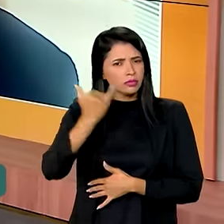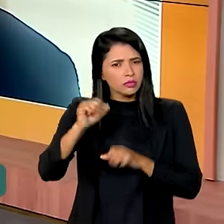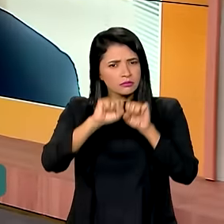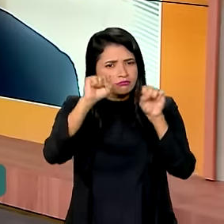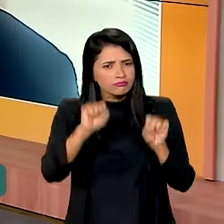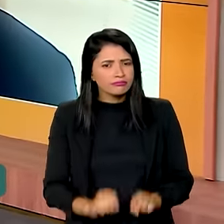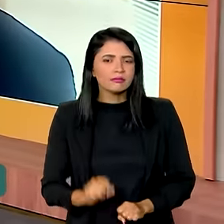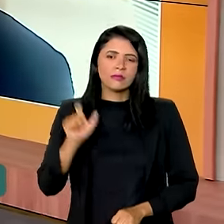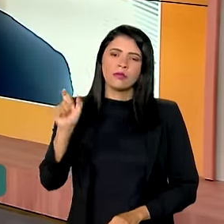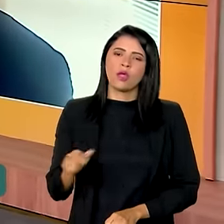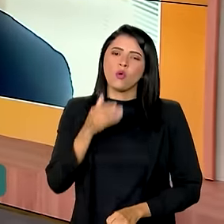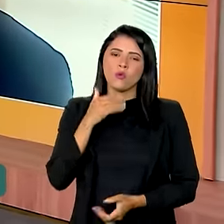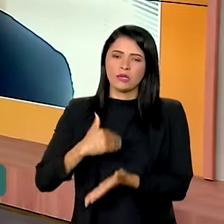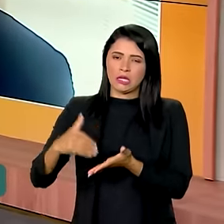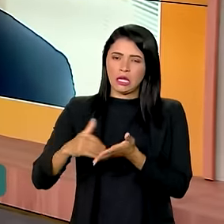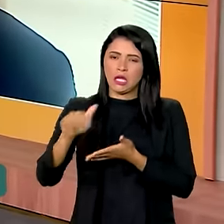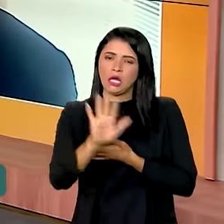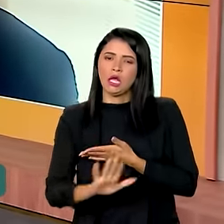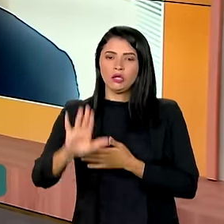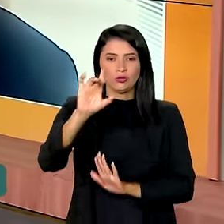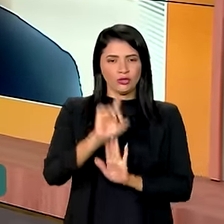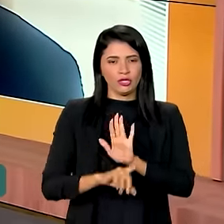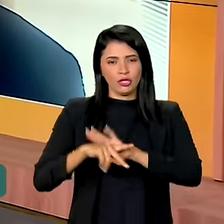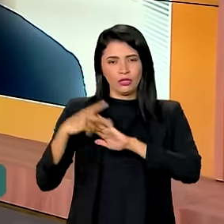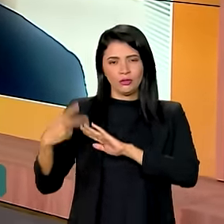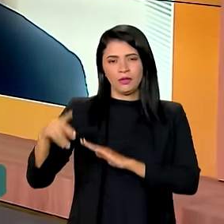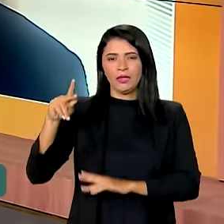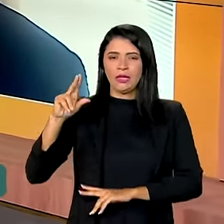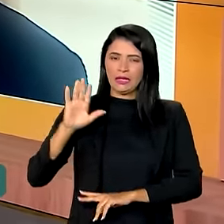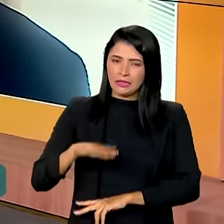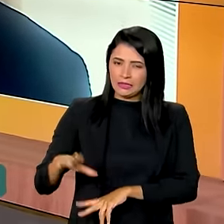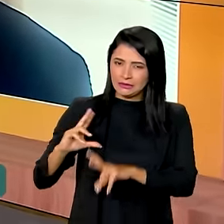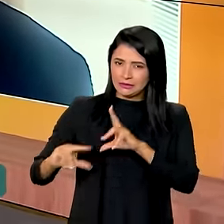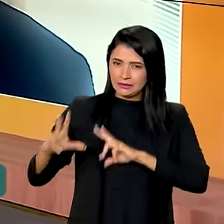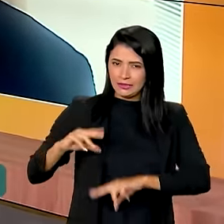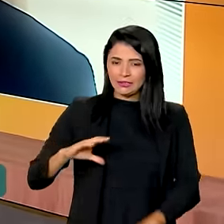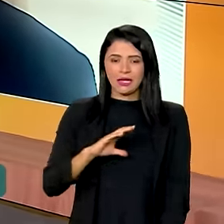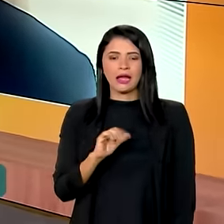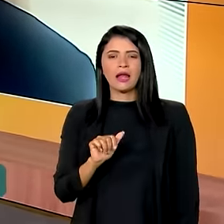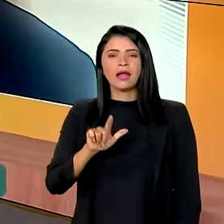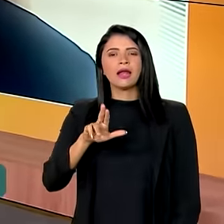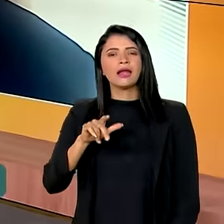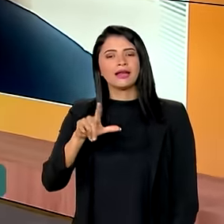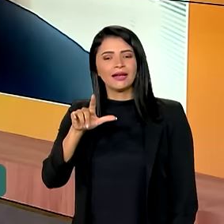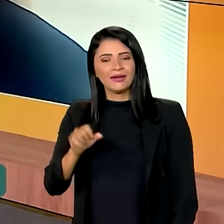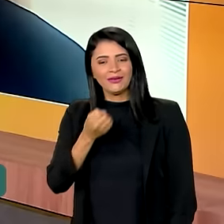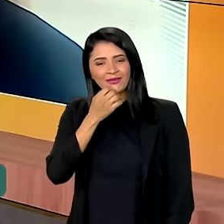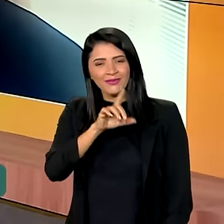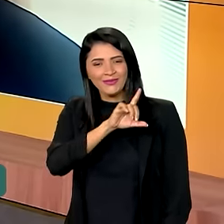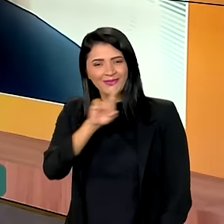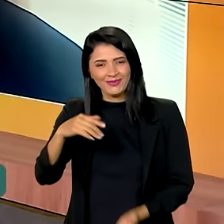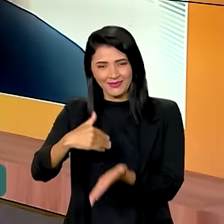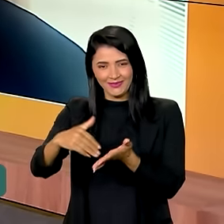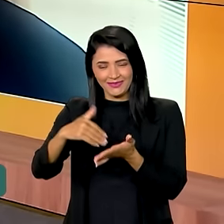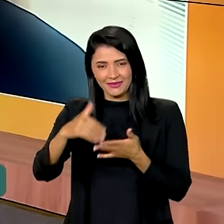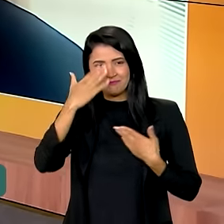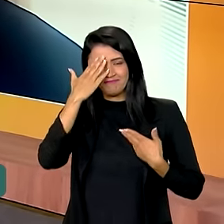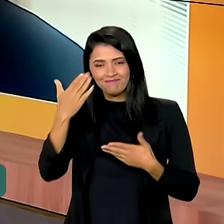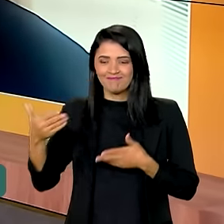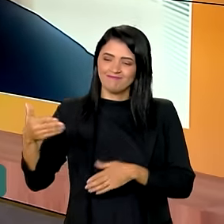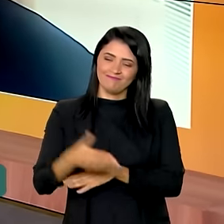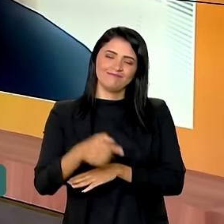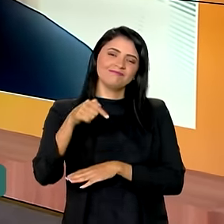sistema é o secretário nacional dos direitos da criança e do adolescente, Cláudio Augusto Vieira. Bom dia, secretário. Muito obrigada pela